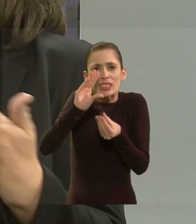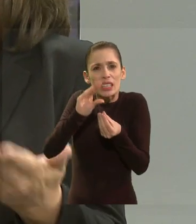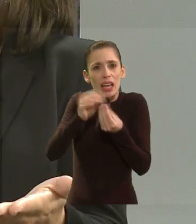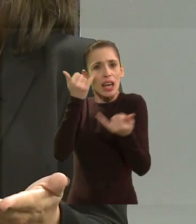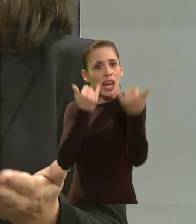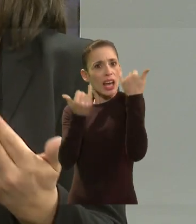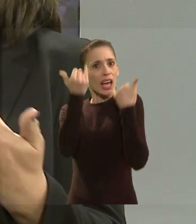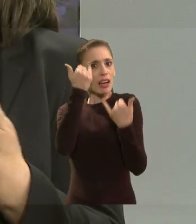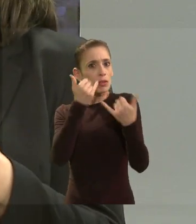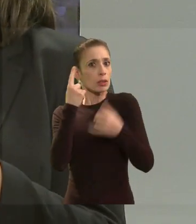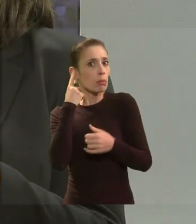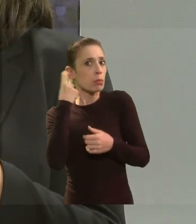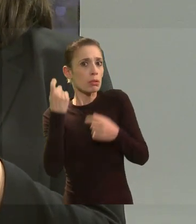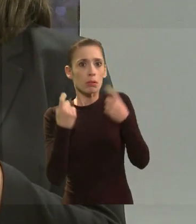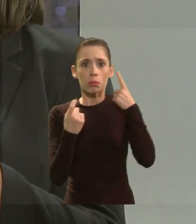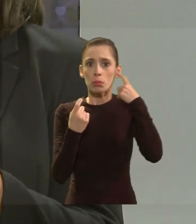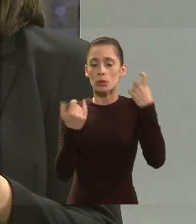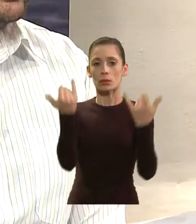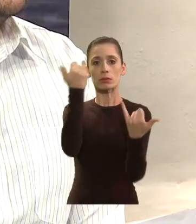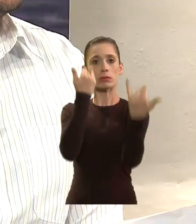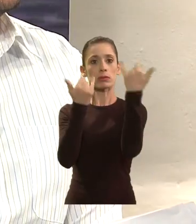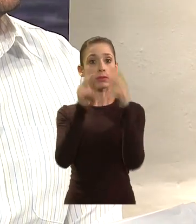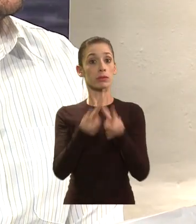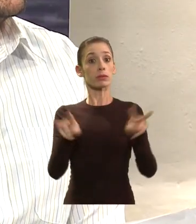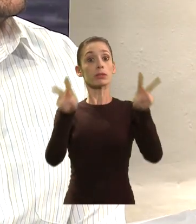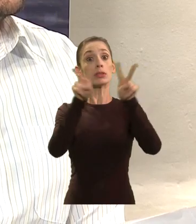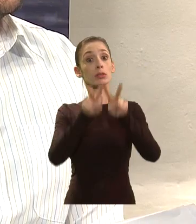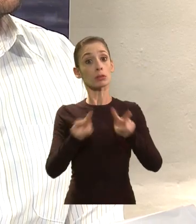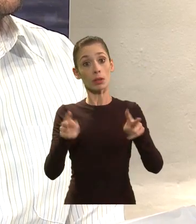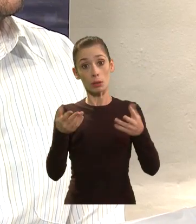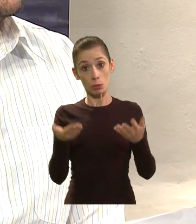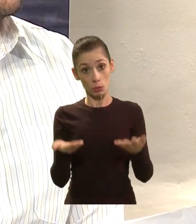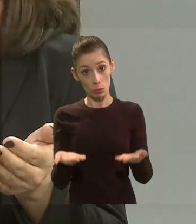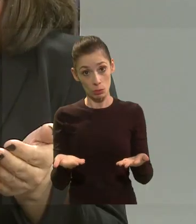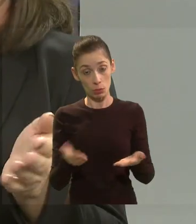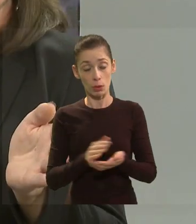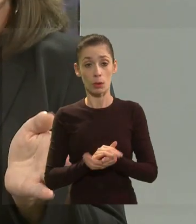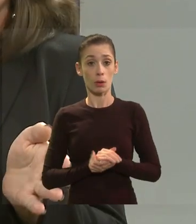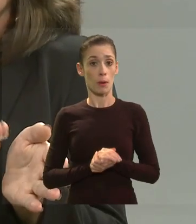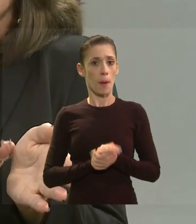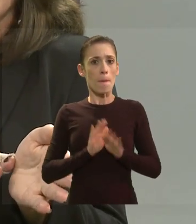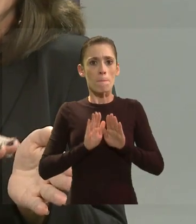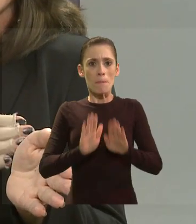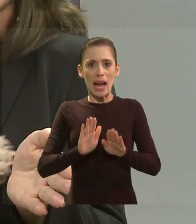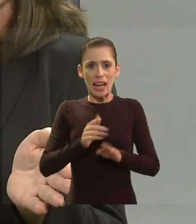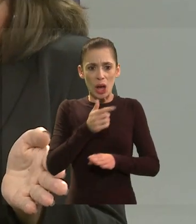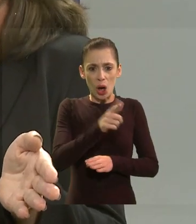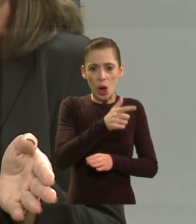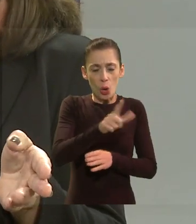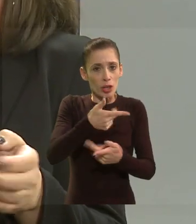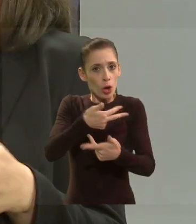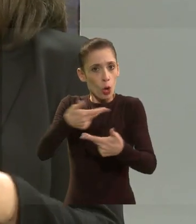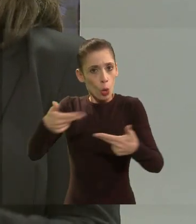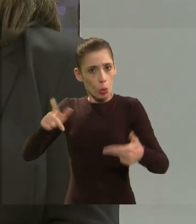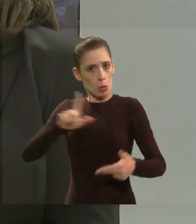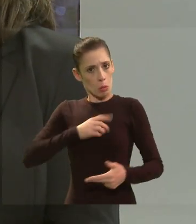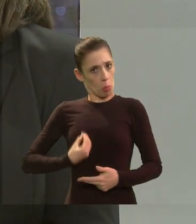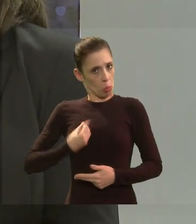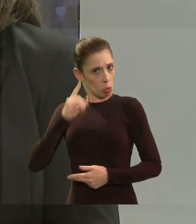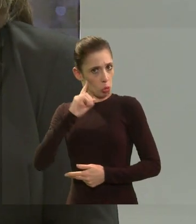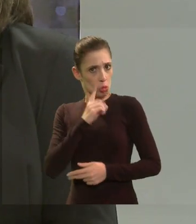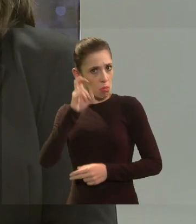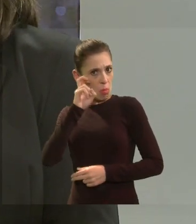informações sonoras que ela não tem naturalmente, mas no restante ela ter as mesmas